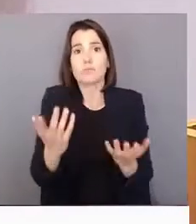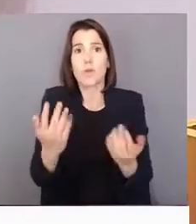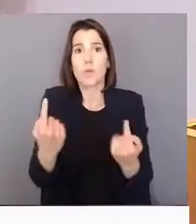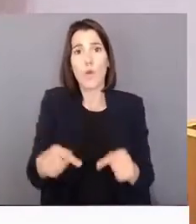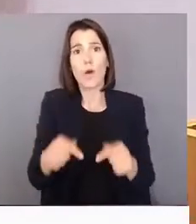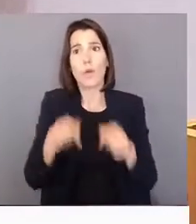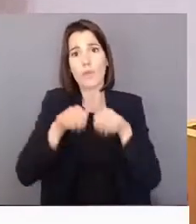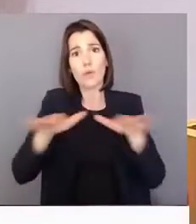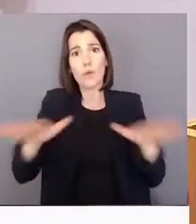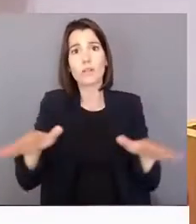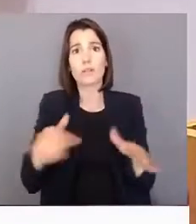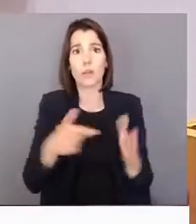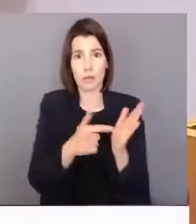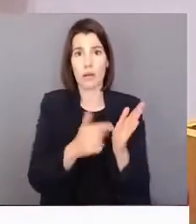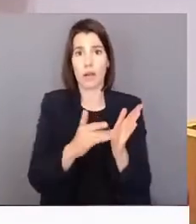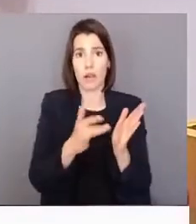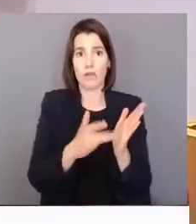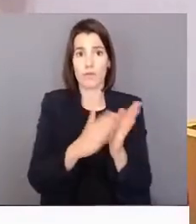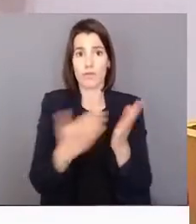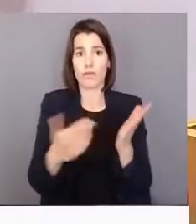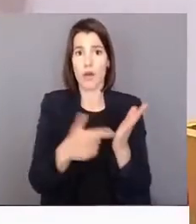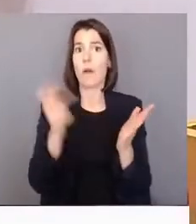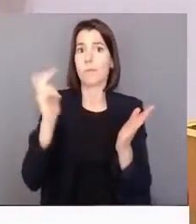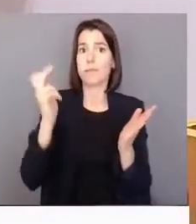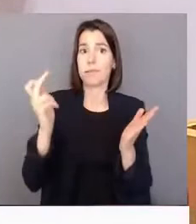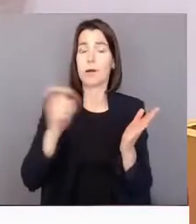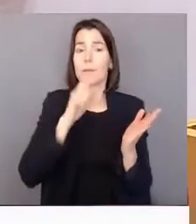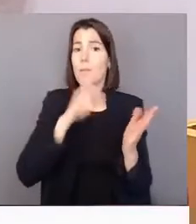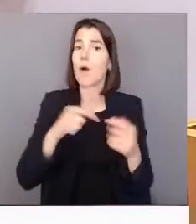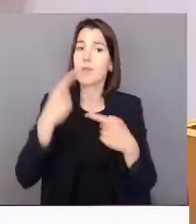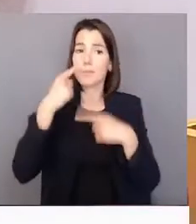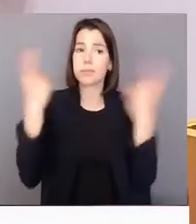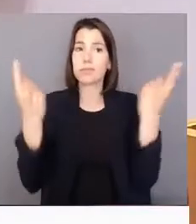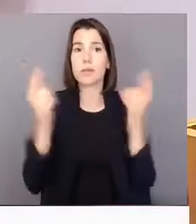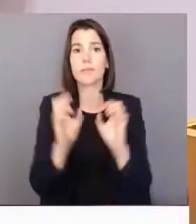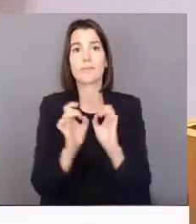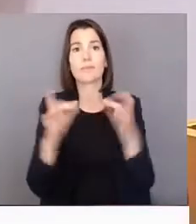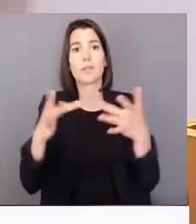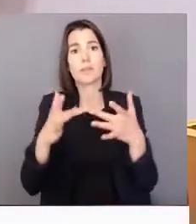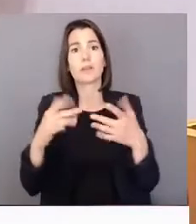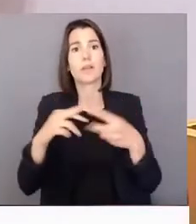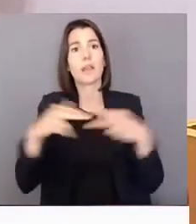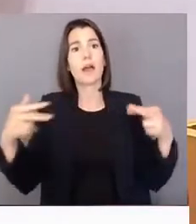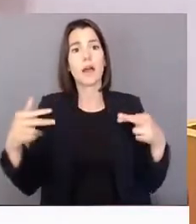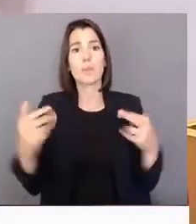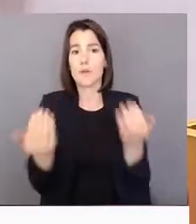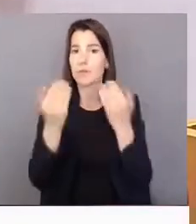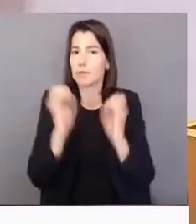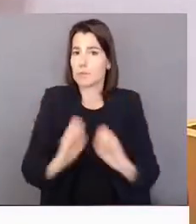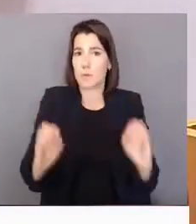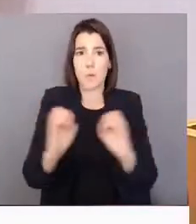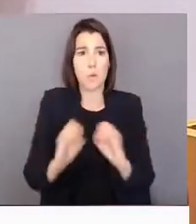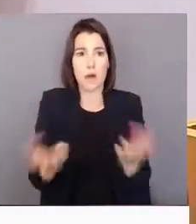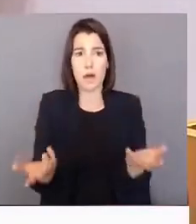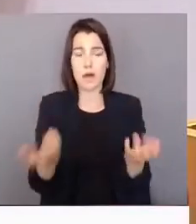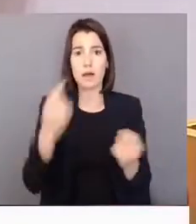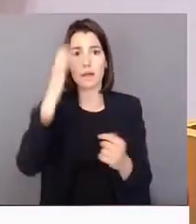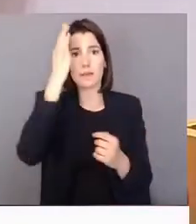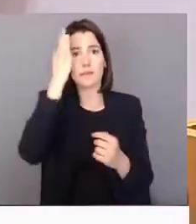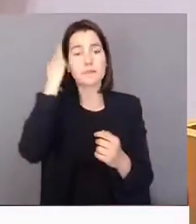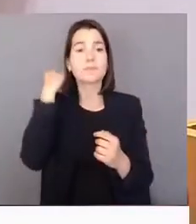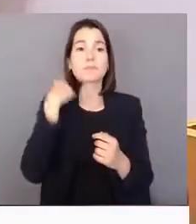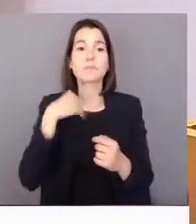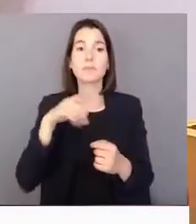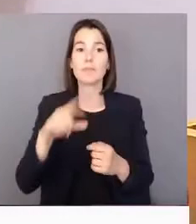muitos anos que já podia estar divulgado no site da Câmara e não há qualquer informação sobre isto. E depois é importante também não